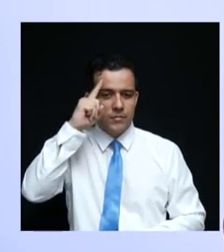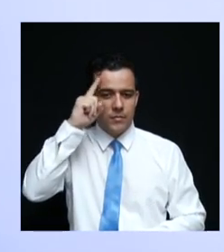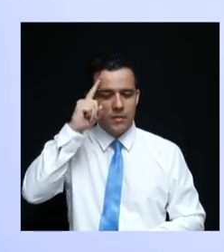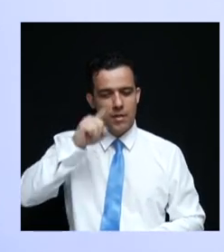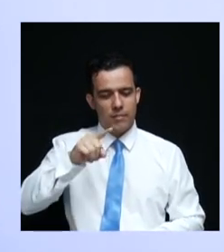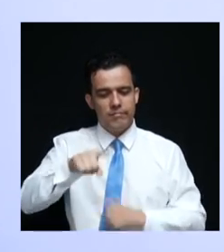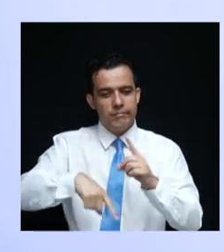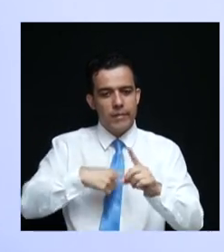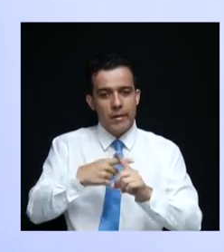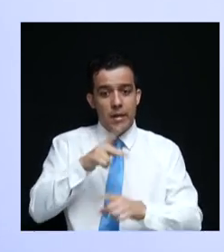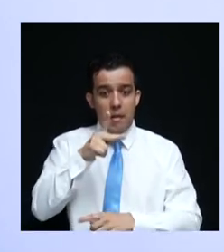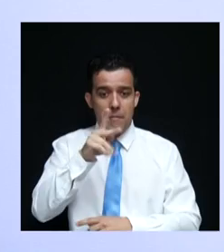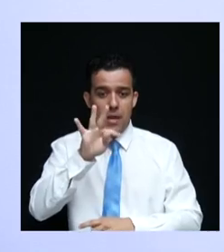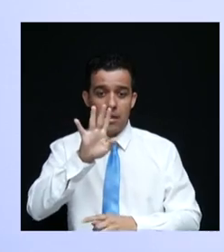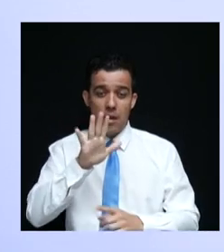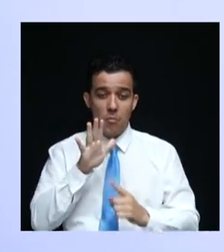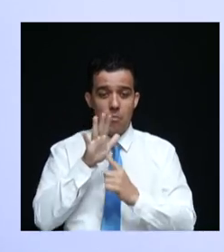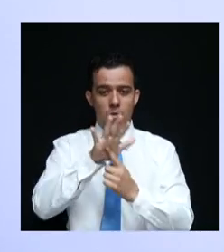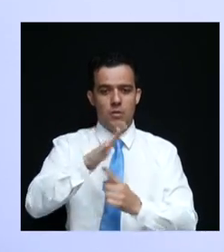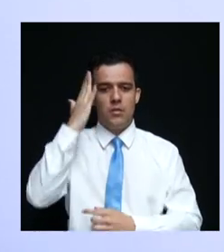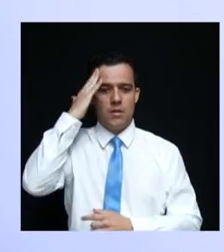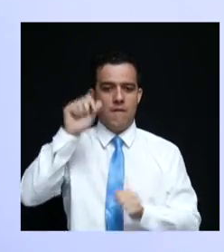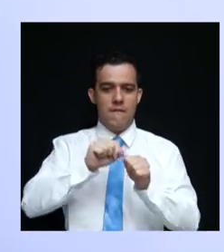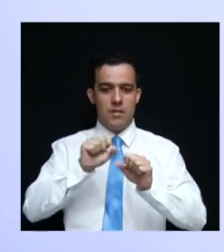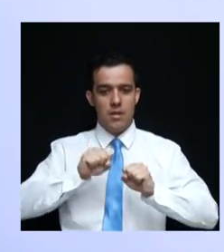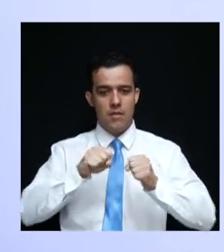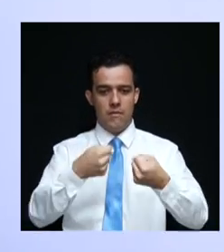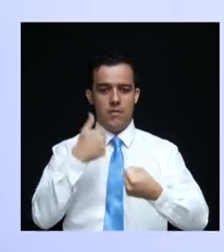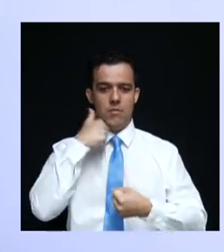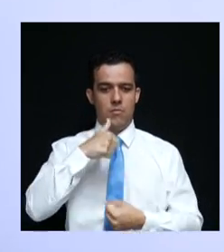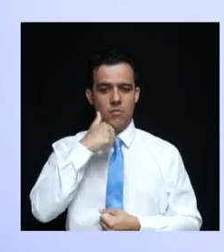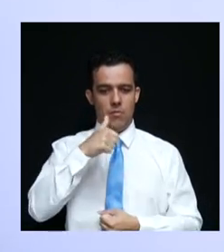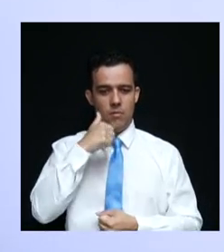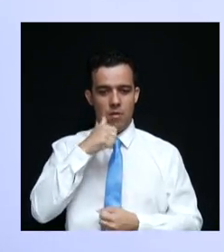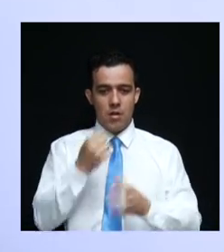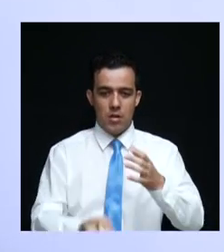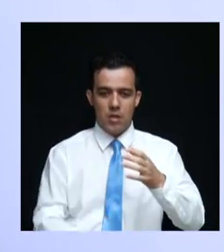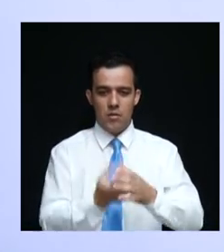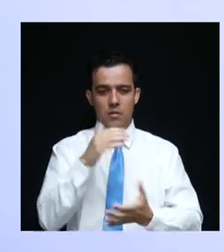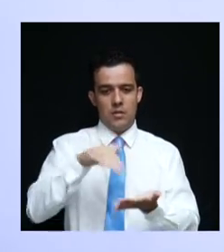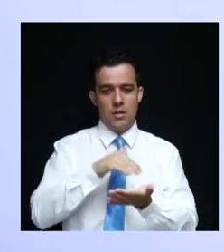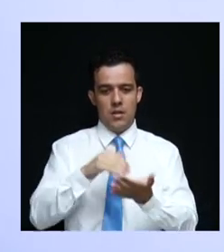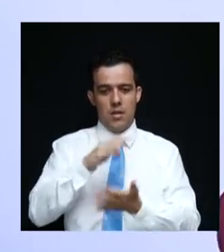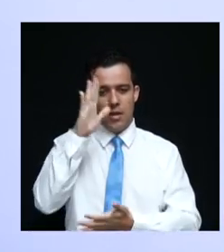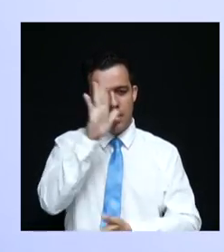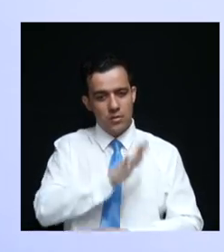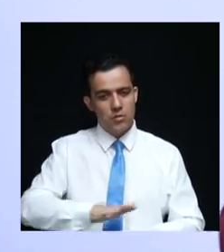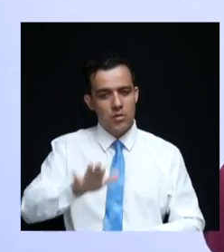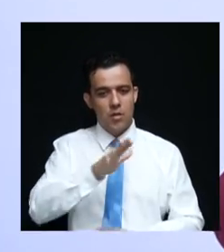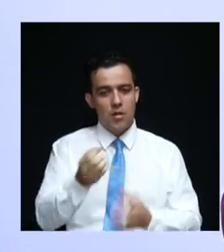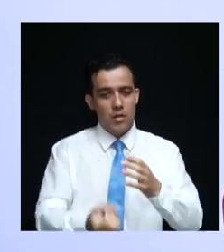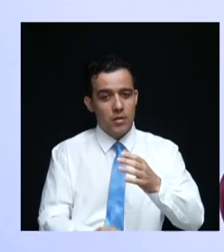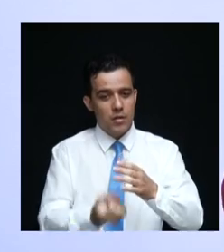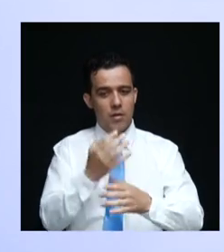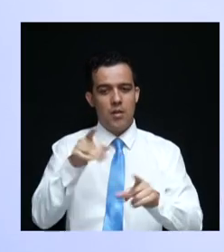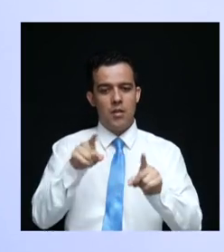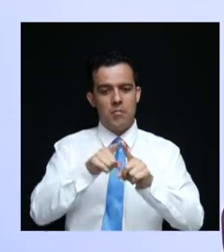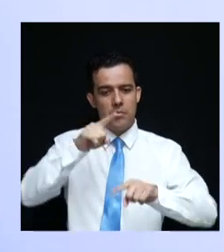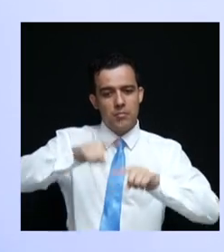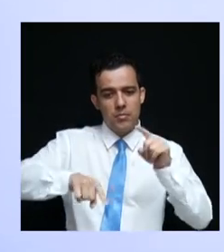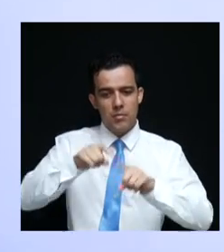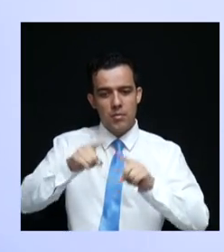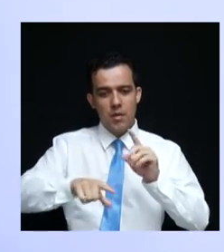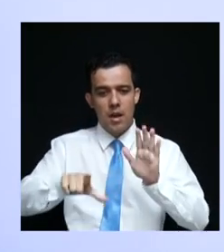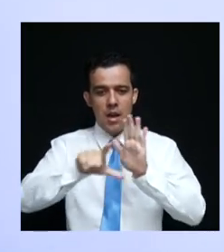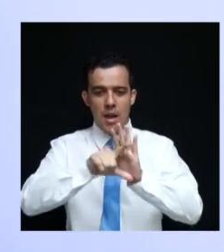isso, o PT mostrou que sabe fazer e defender as mulheres. Criou a Secretaria Nacional, criou e instrumentalizou